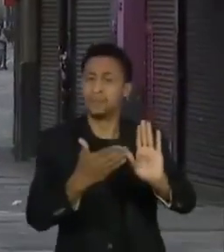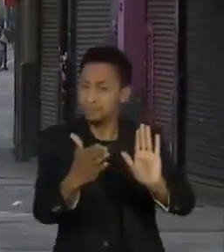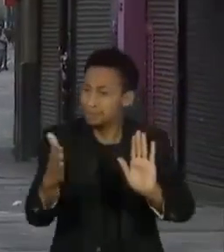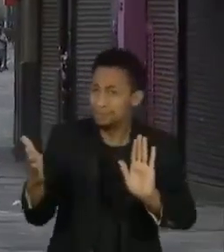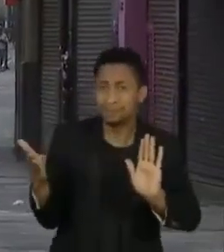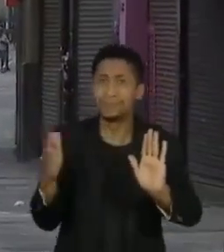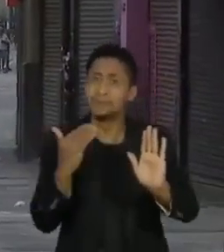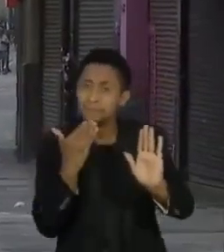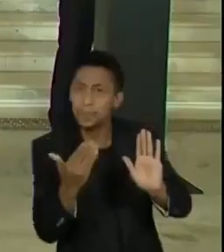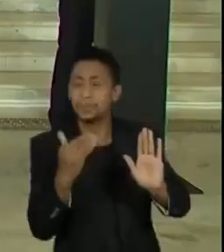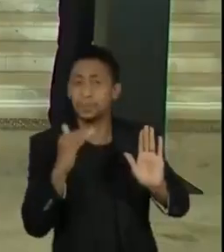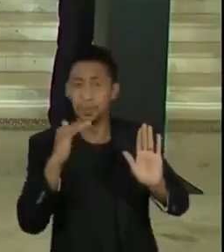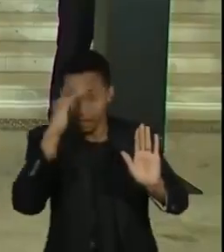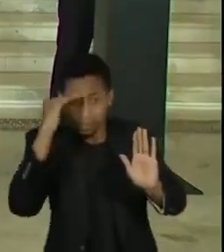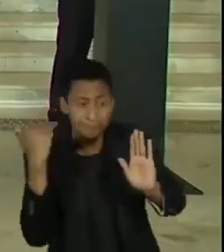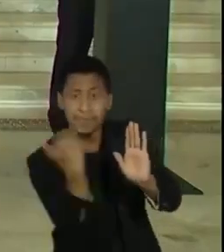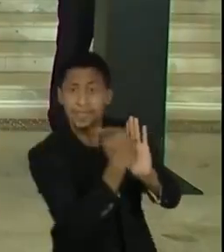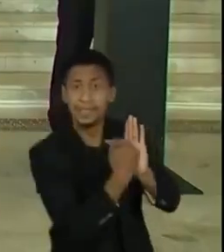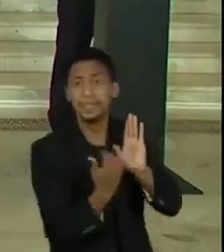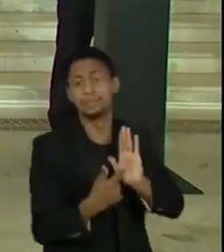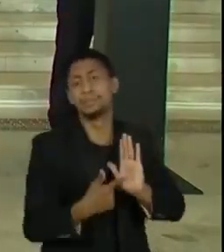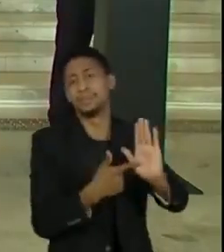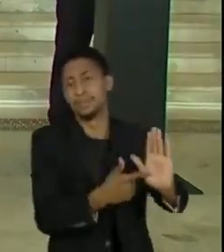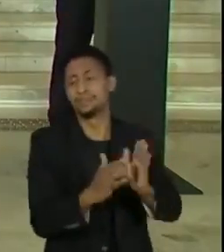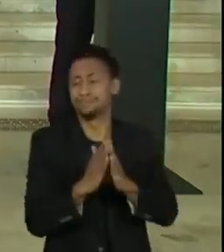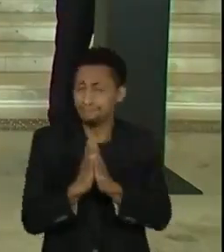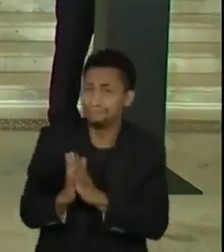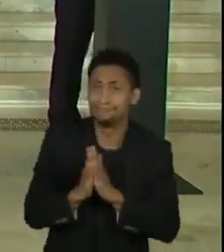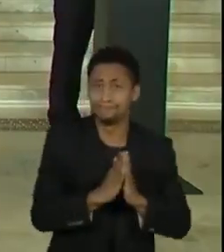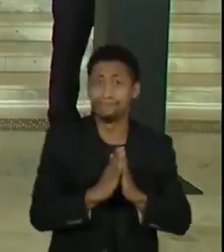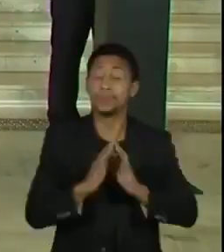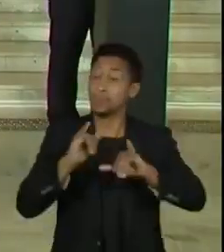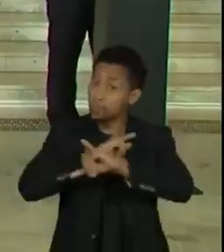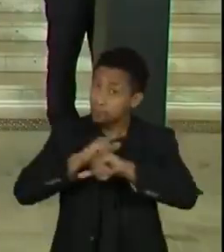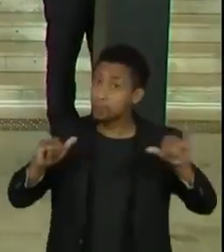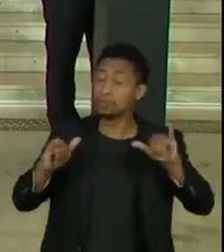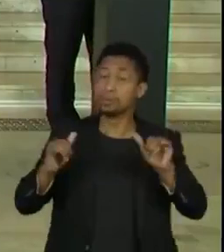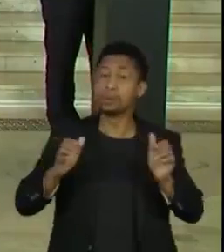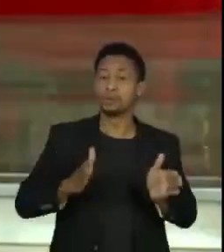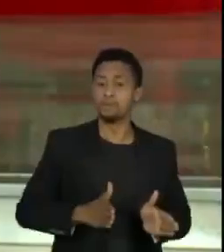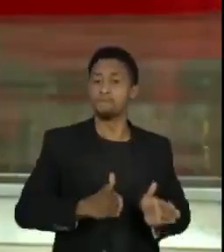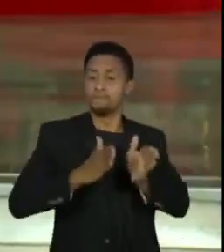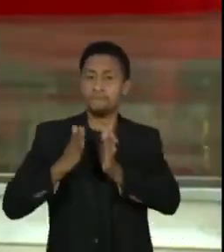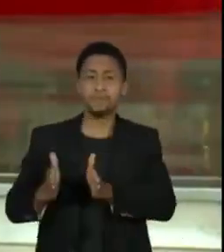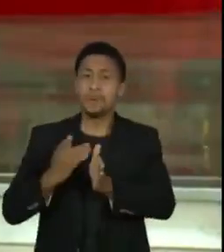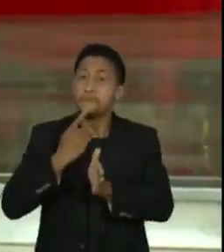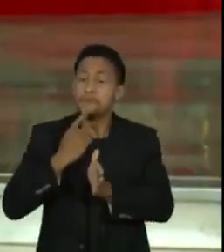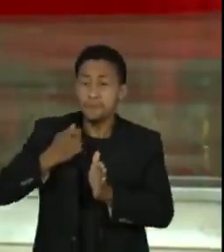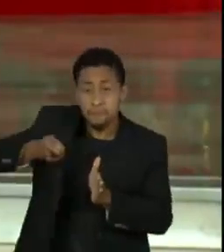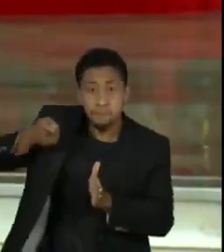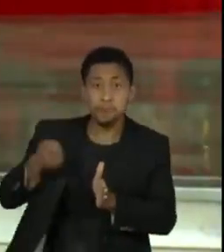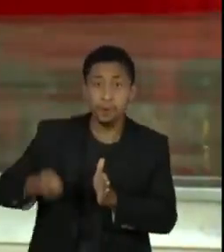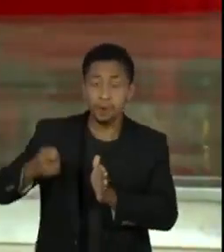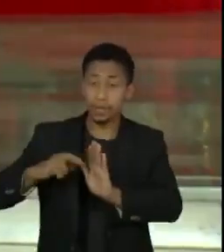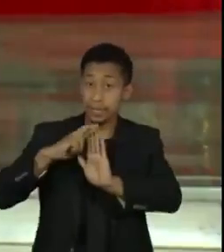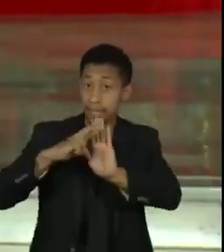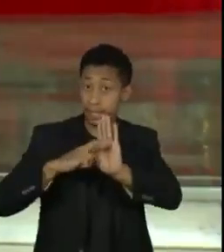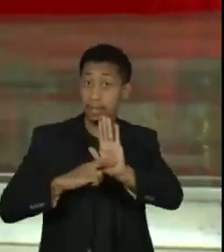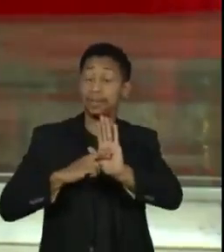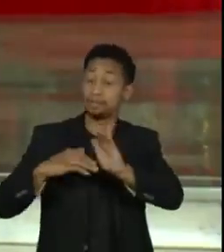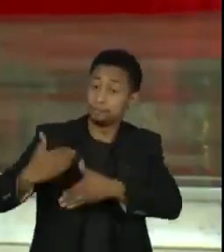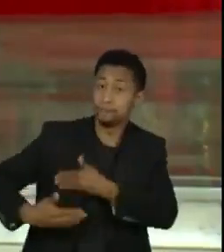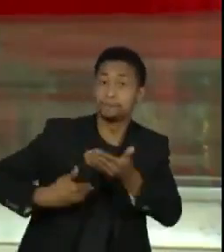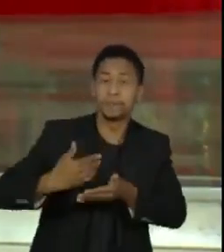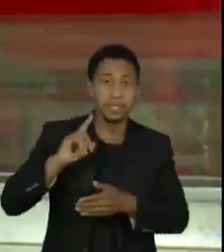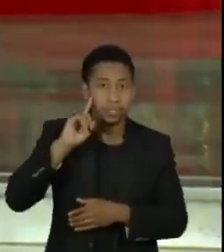proteção neste final de ano. O governo paulista determinou que o Estado volte à fase vermelha mais restrita da quarentena nos próximos